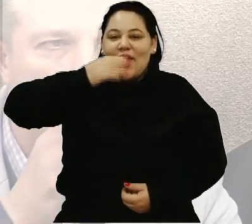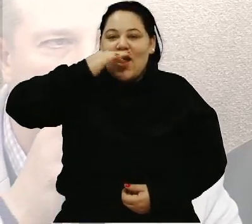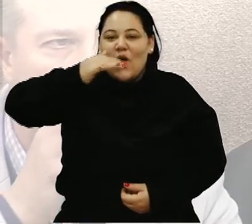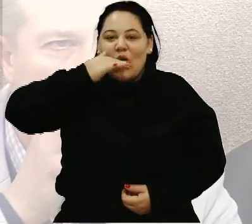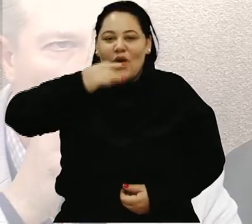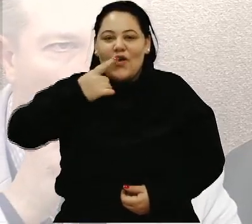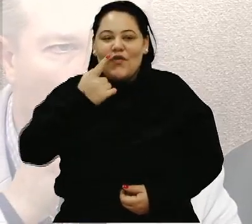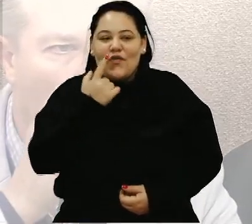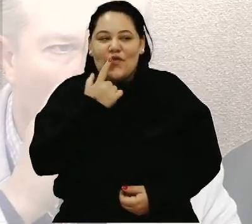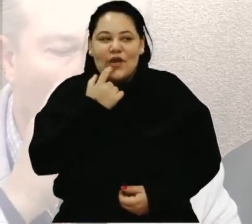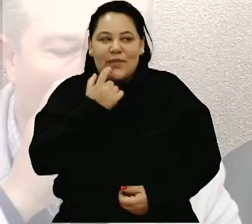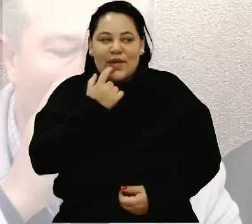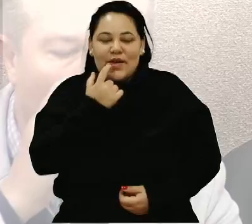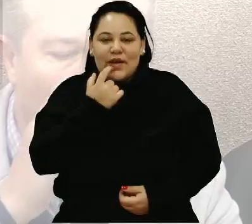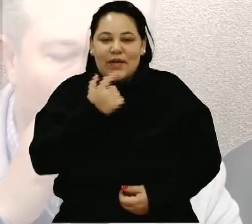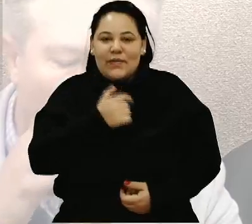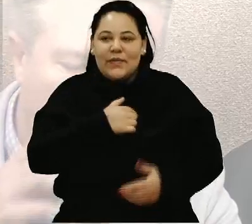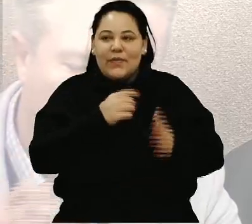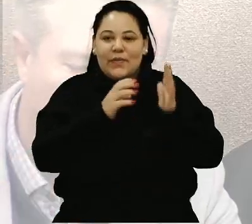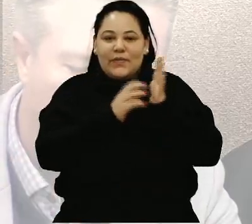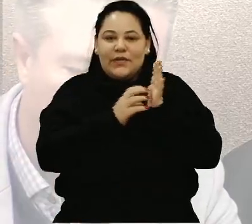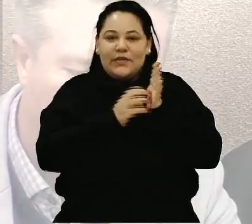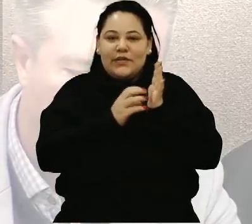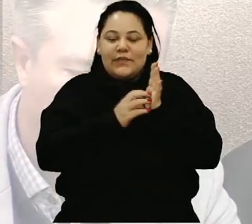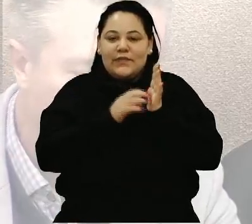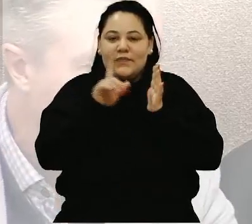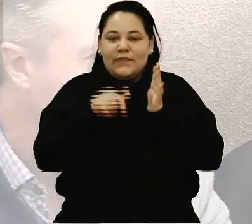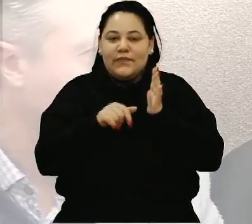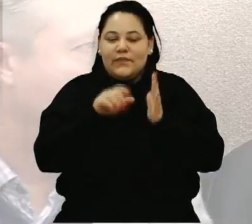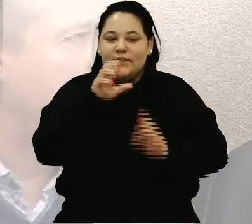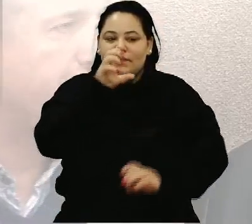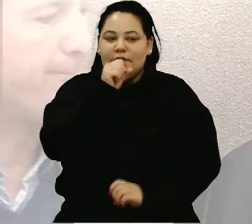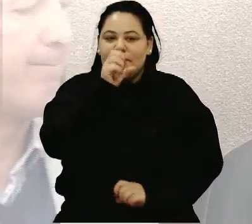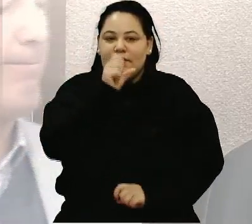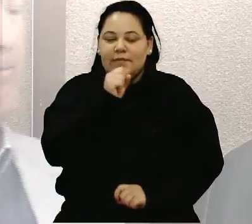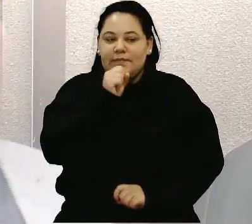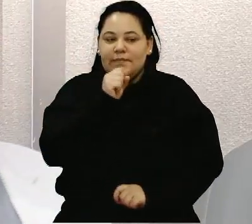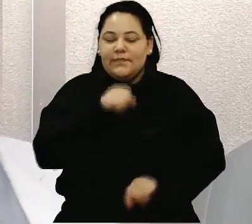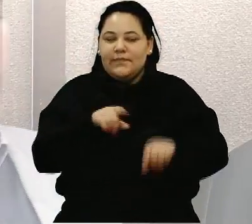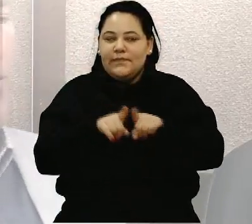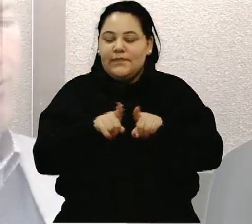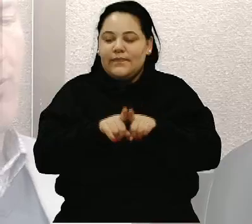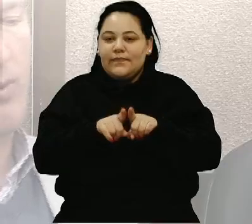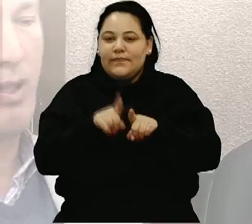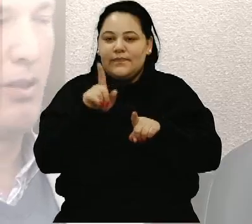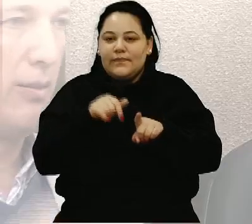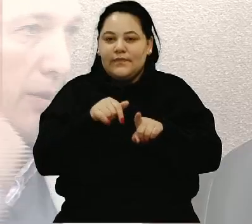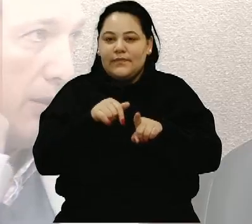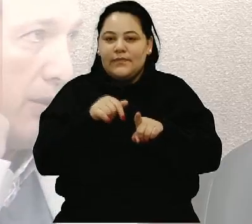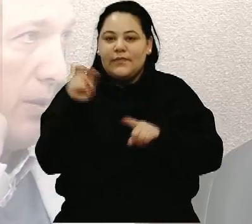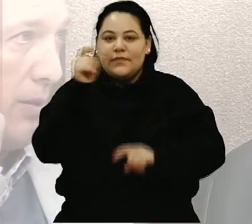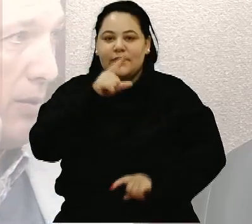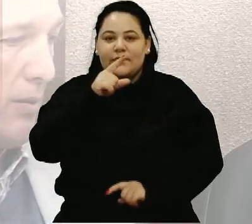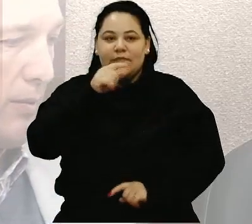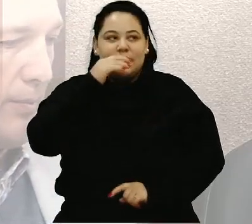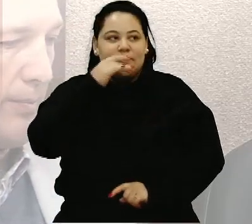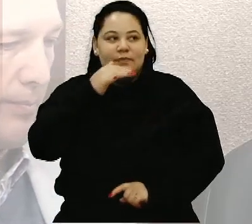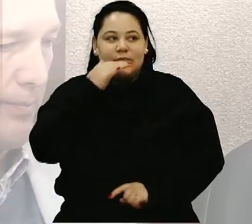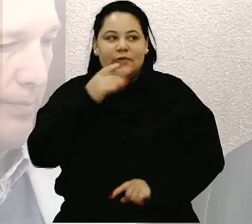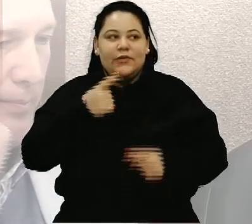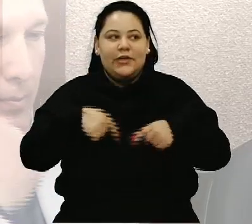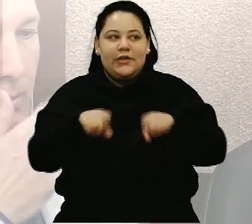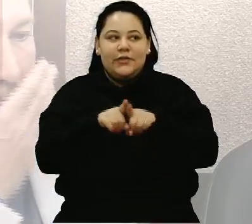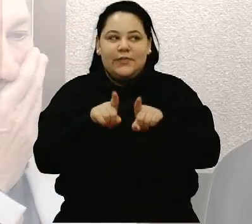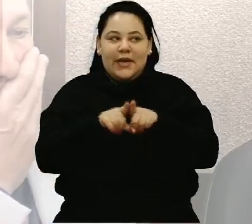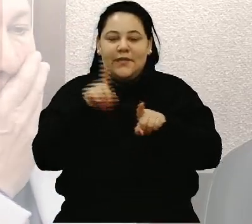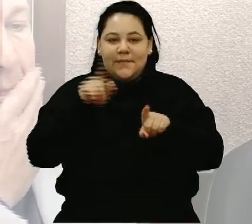meu partido é laranja, qual é o outro? Azul, vermelho? Qual é a cor do suor? Qual é a